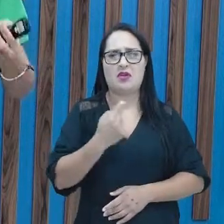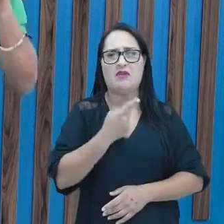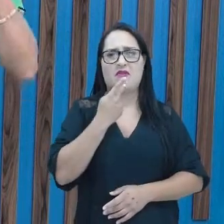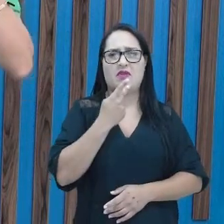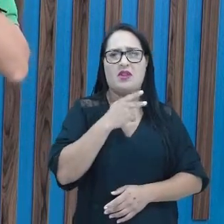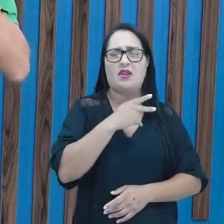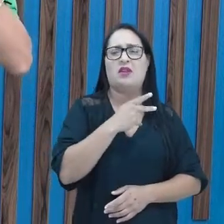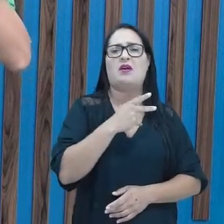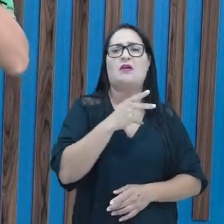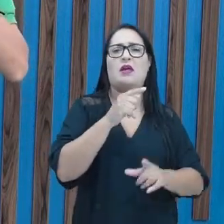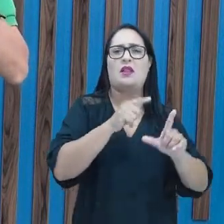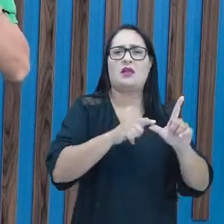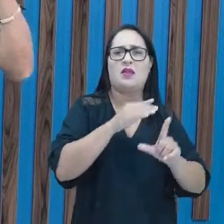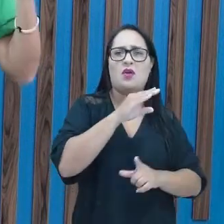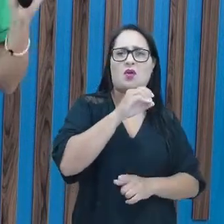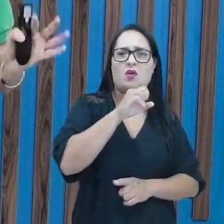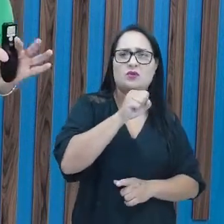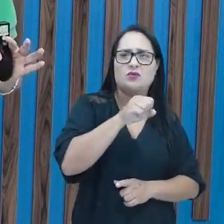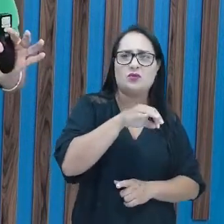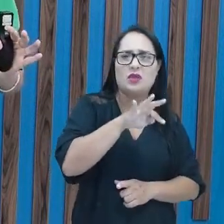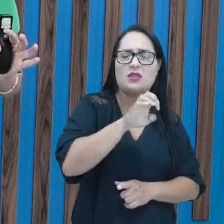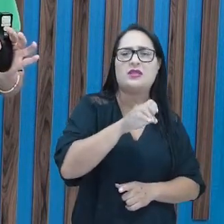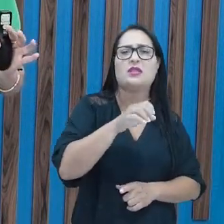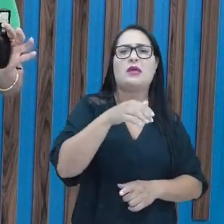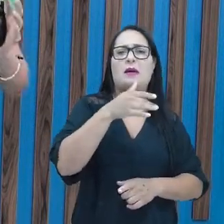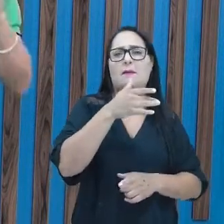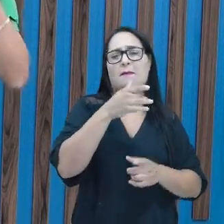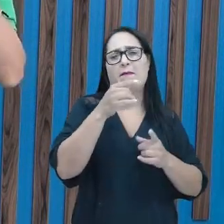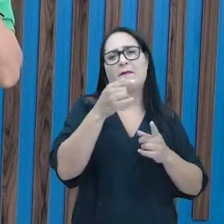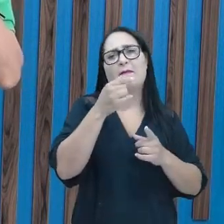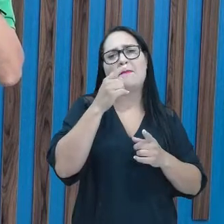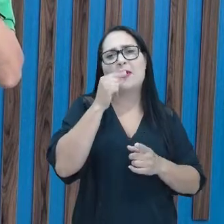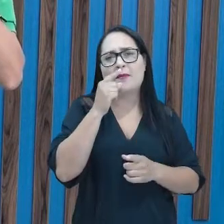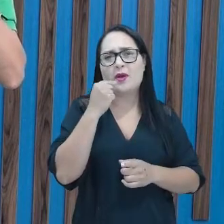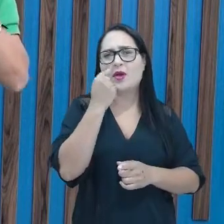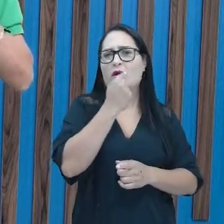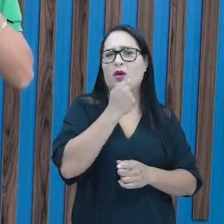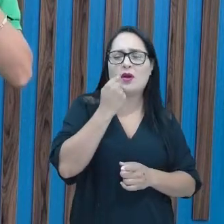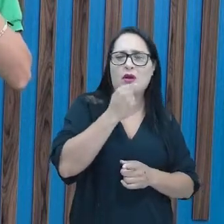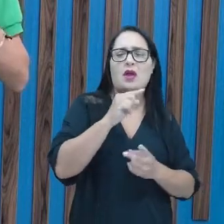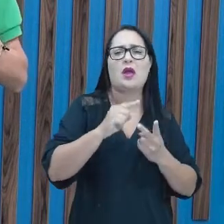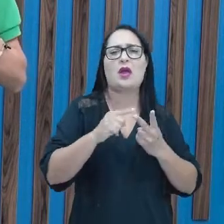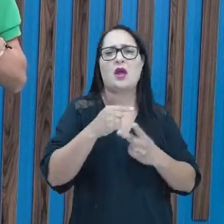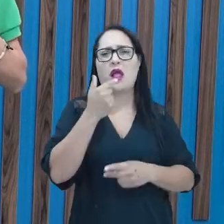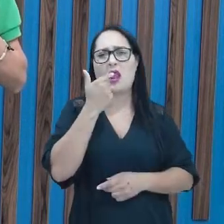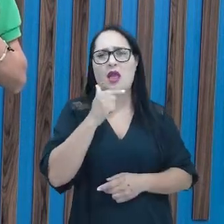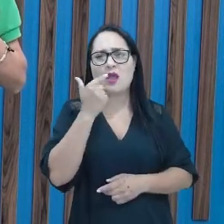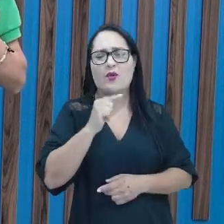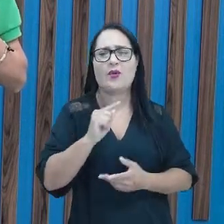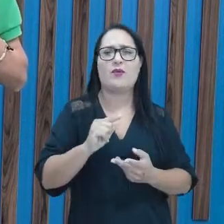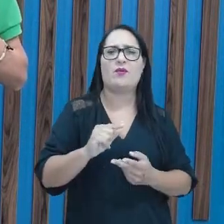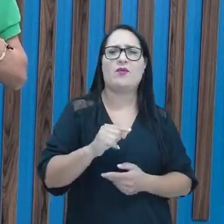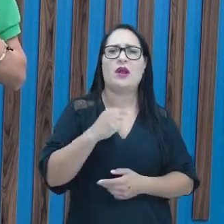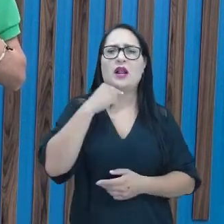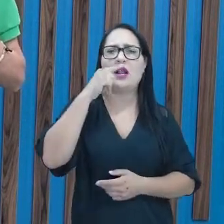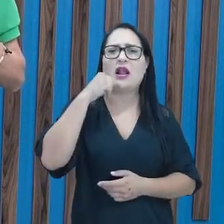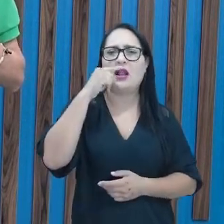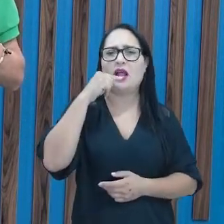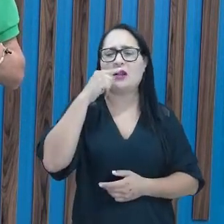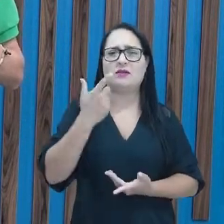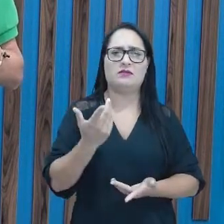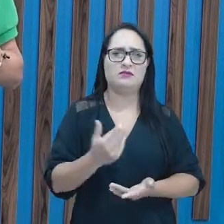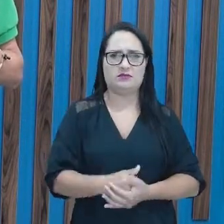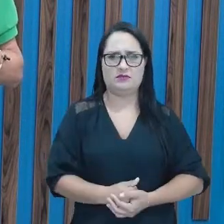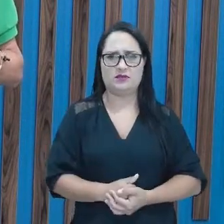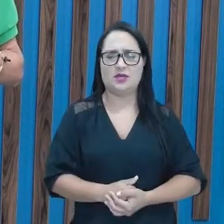som antes, alguma parte da nossa boca vai se tocar. Sejam os lábios, seja a língua no céu da boca,